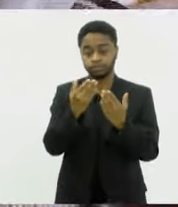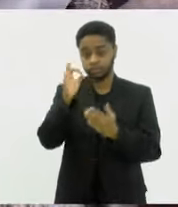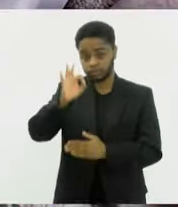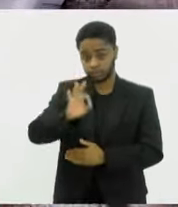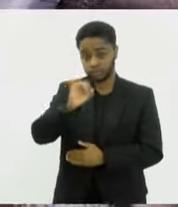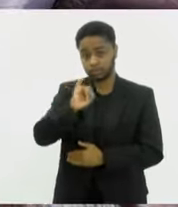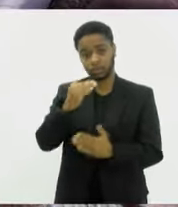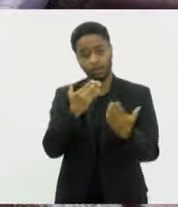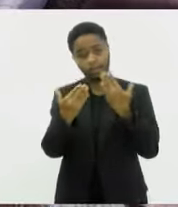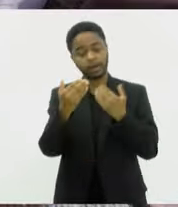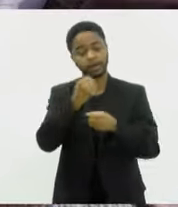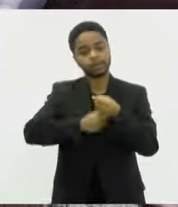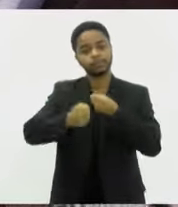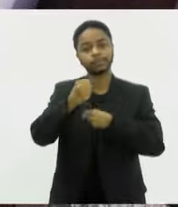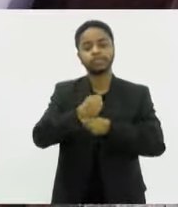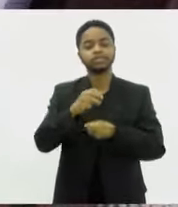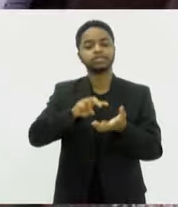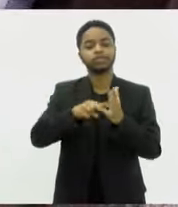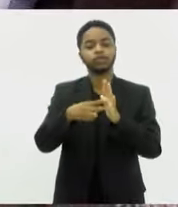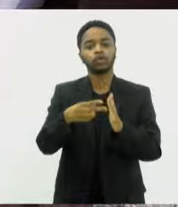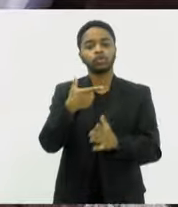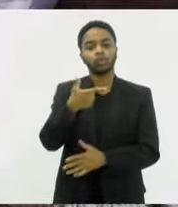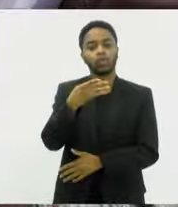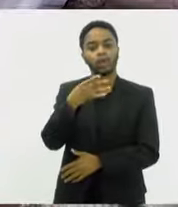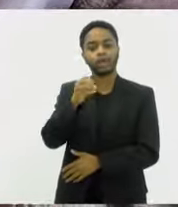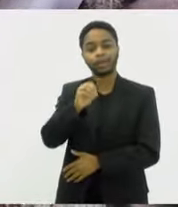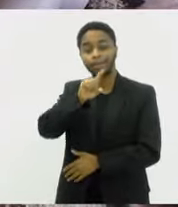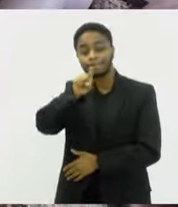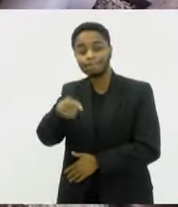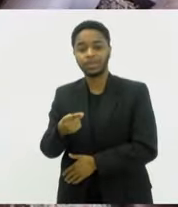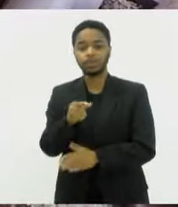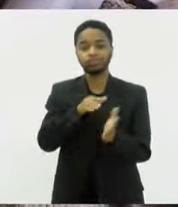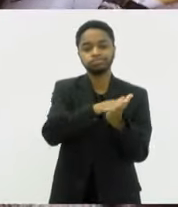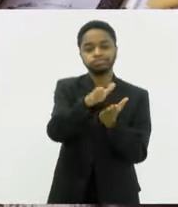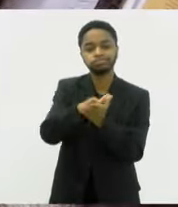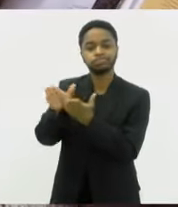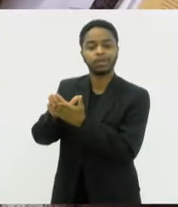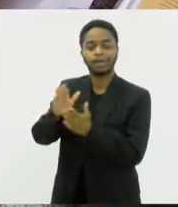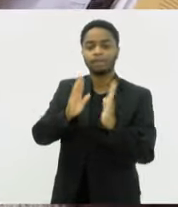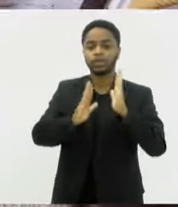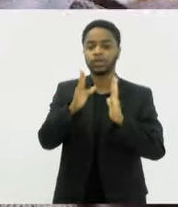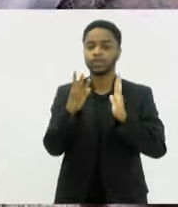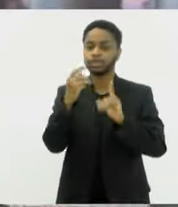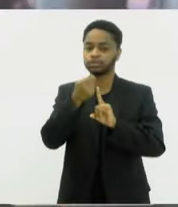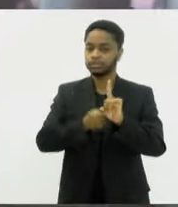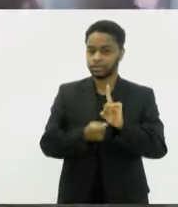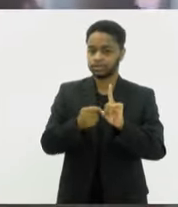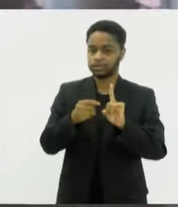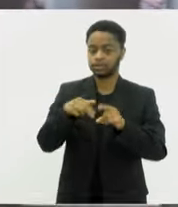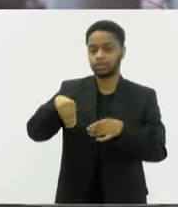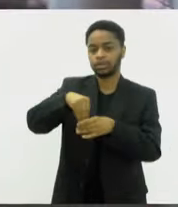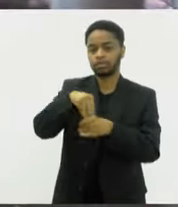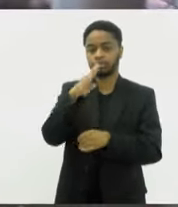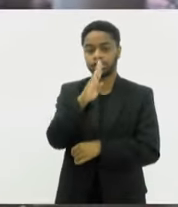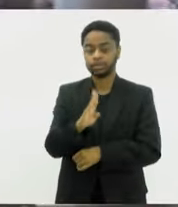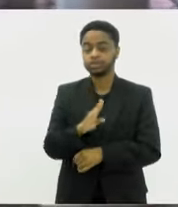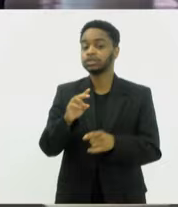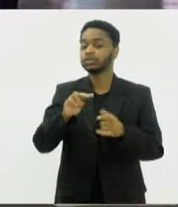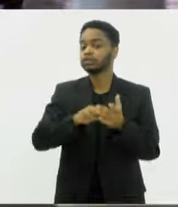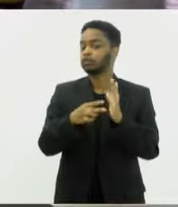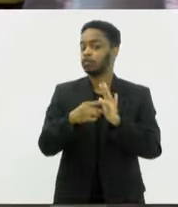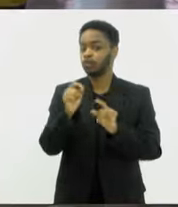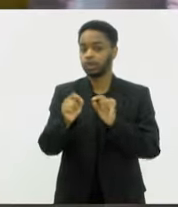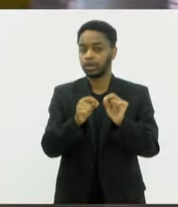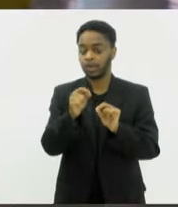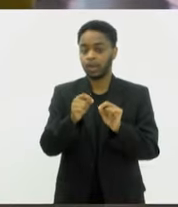mais de 340 mil vistos emitidos em apenas 3 meses em todo o território nacional A expectativa é que este ano, o